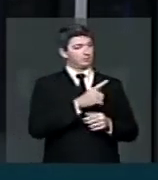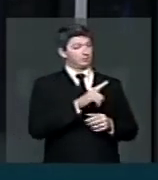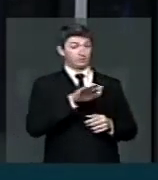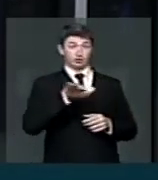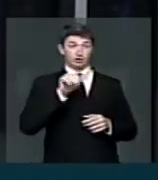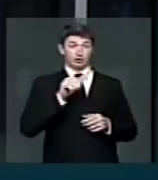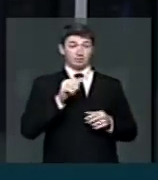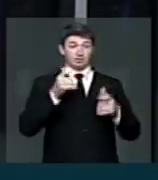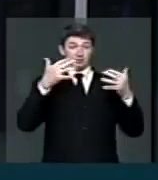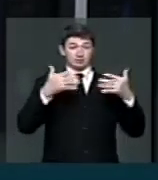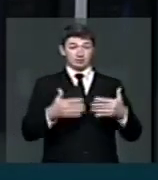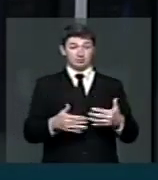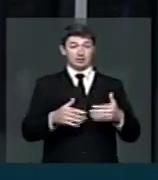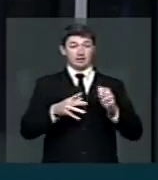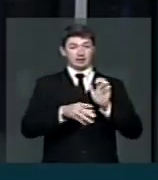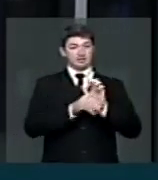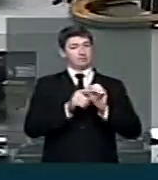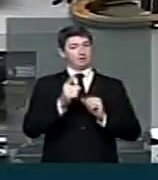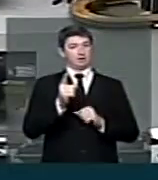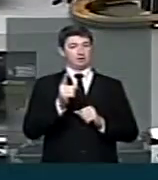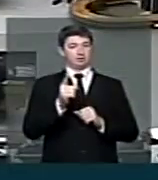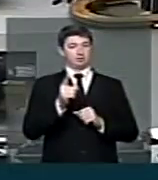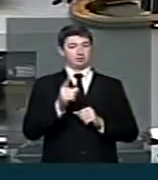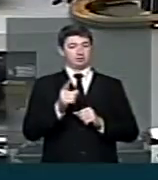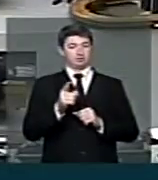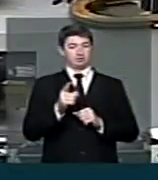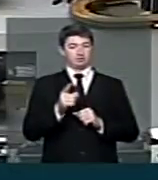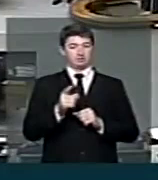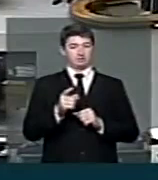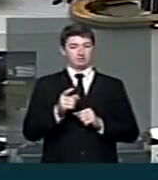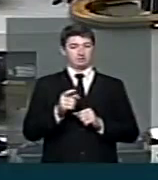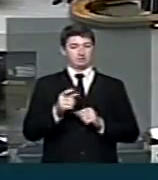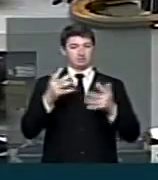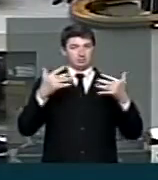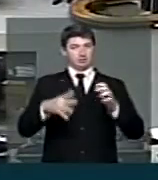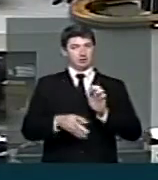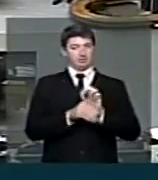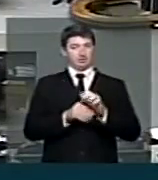chamada para aparecer sobre as emendas. Aparecer sobre as emendas.